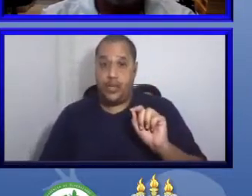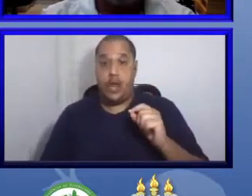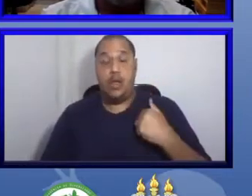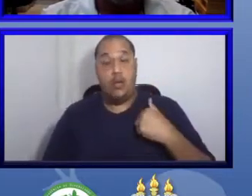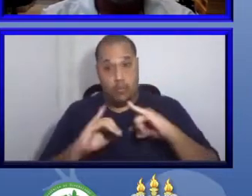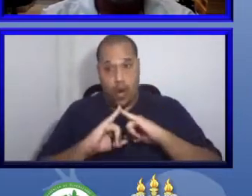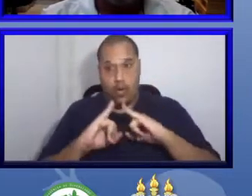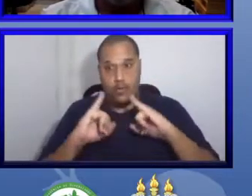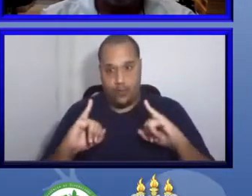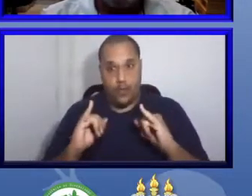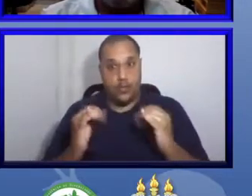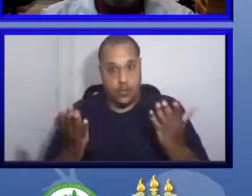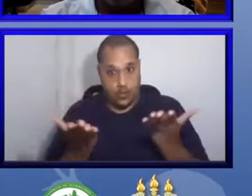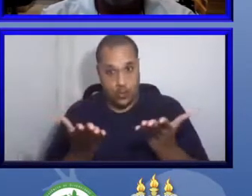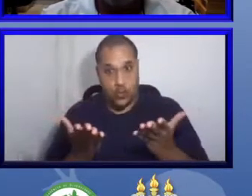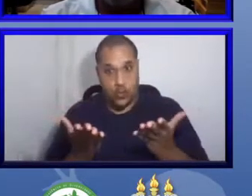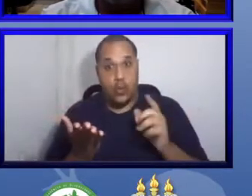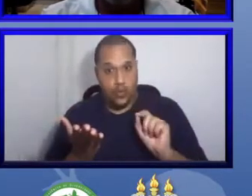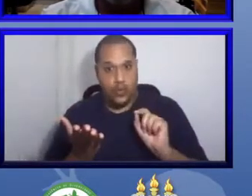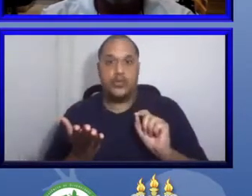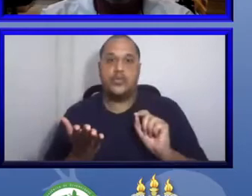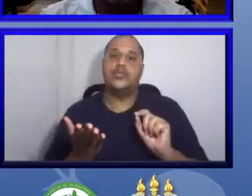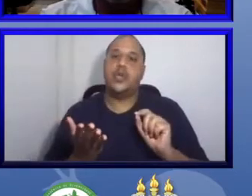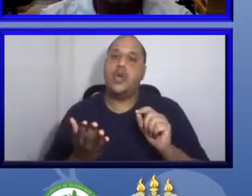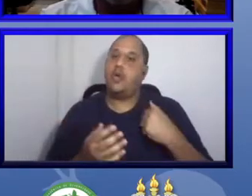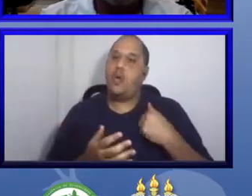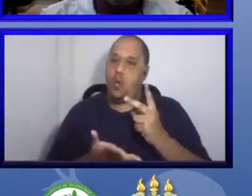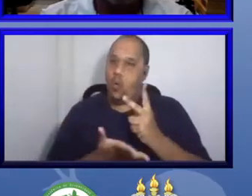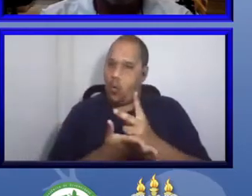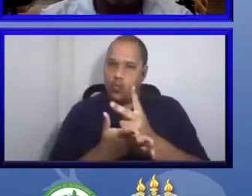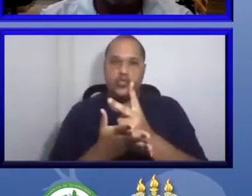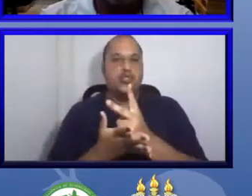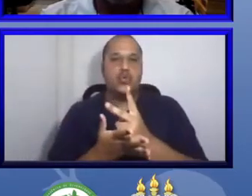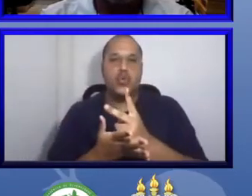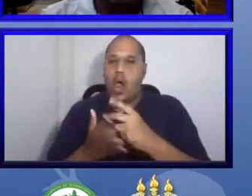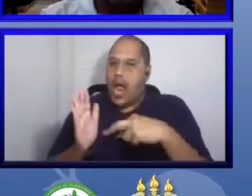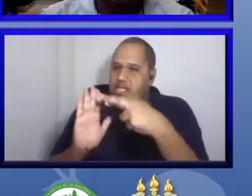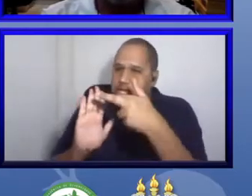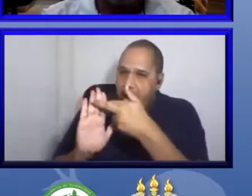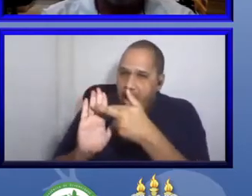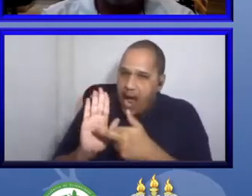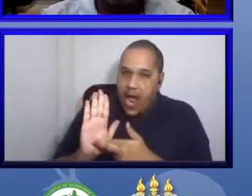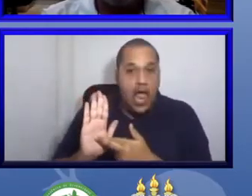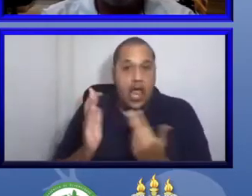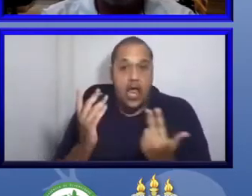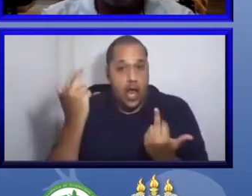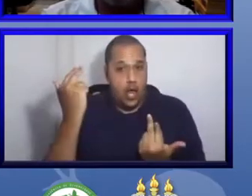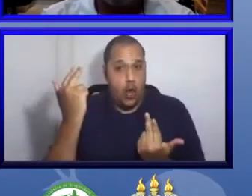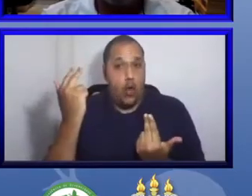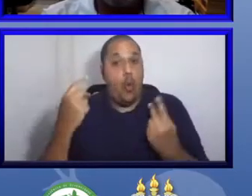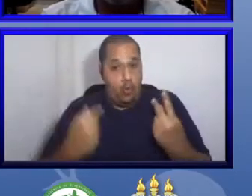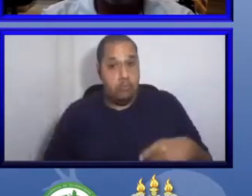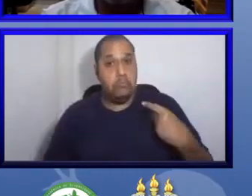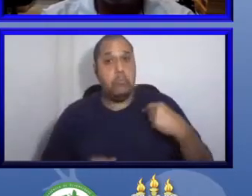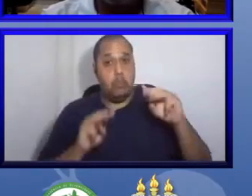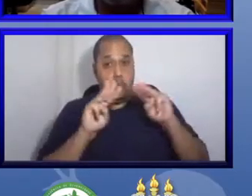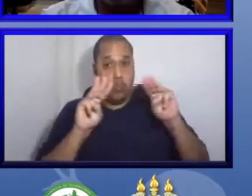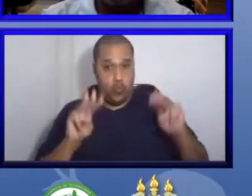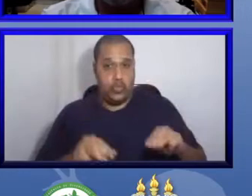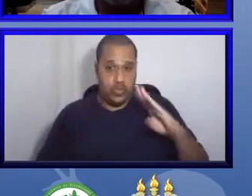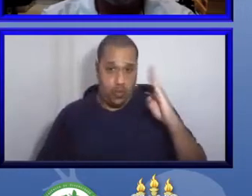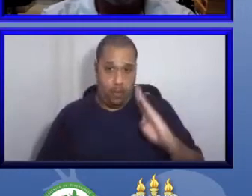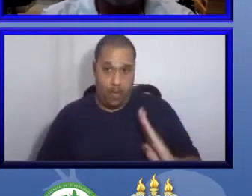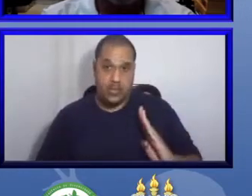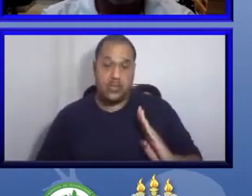é aplicar a mesma política para os museus nacionais, com a interface para disponibilizar as